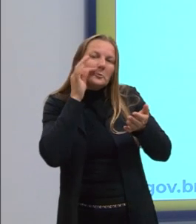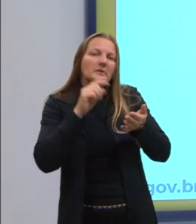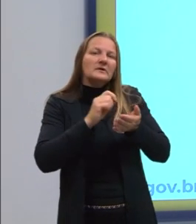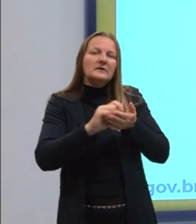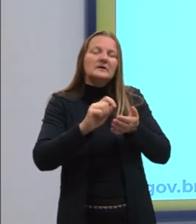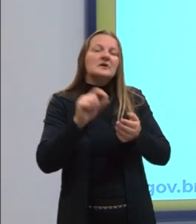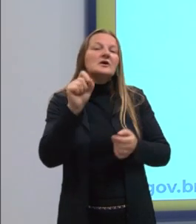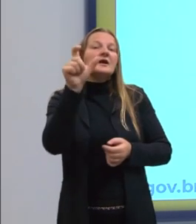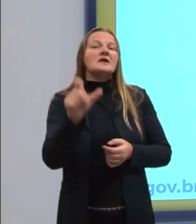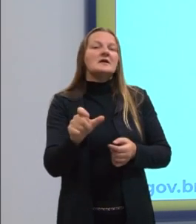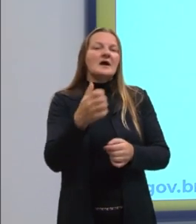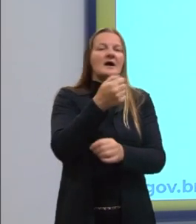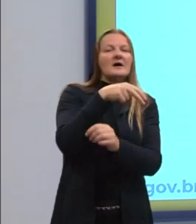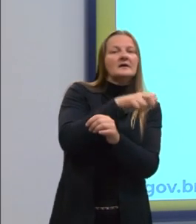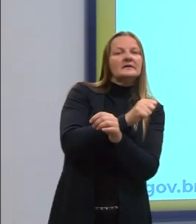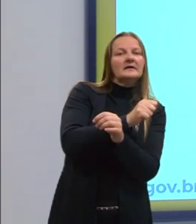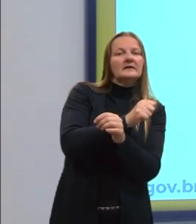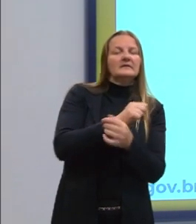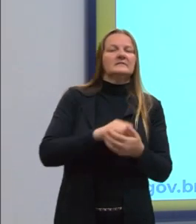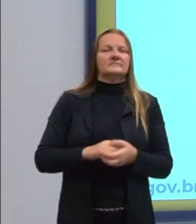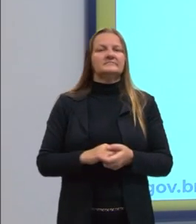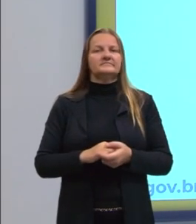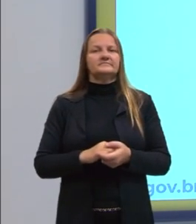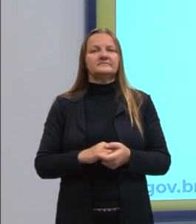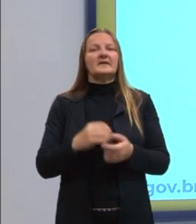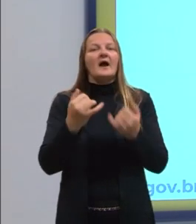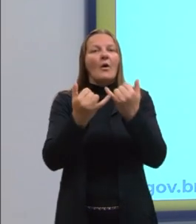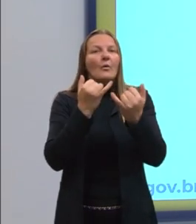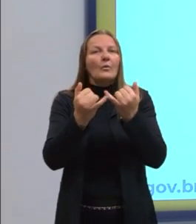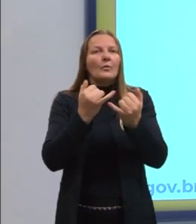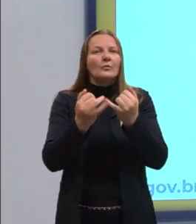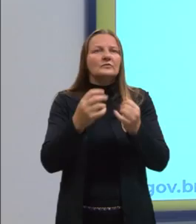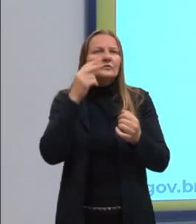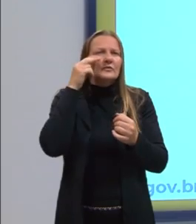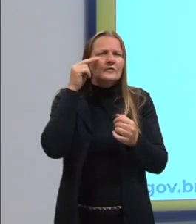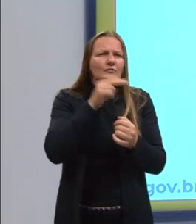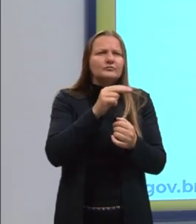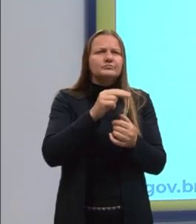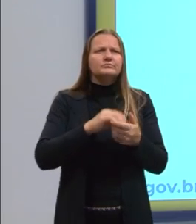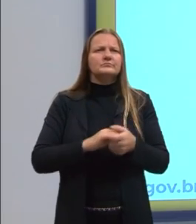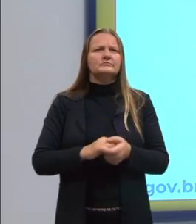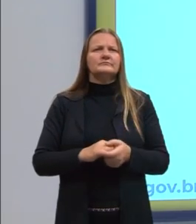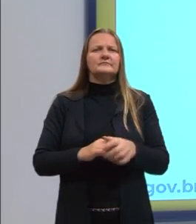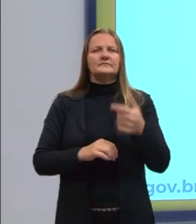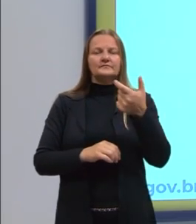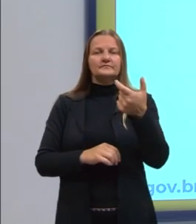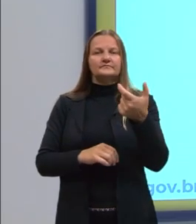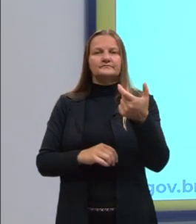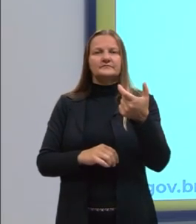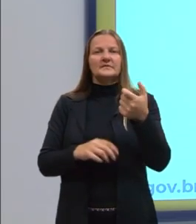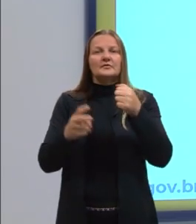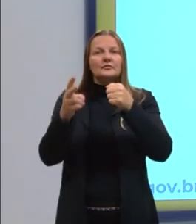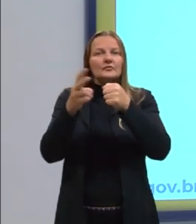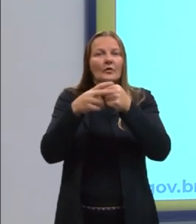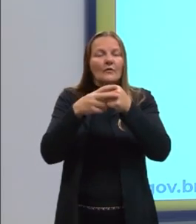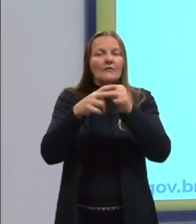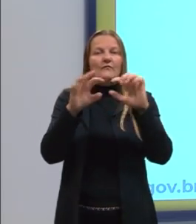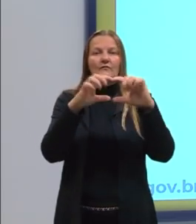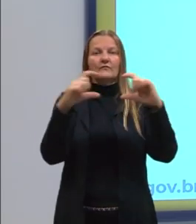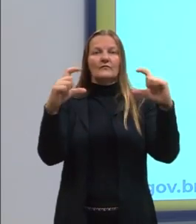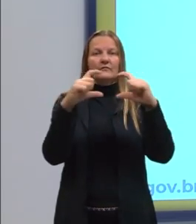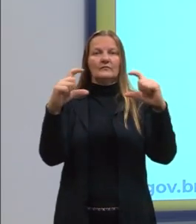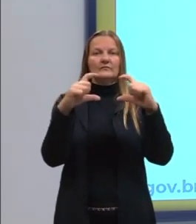lição de casa? Ana. Existem casos em que a gente consegue identificar, como aqui, olhando só para a oração.